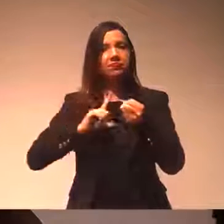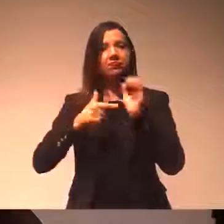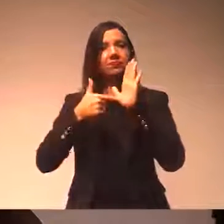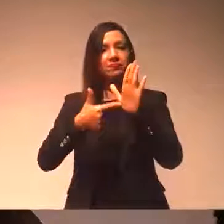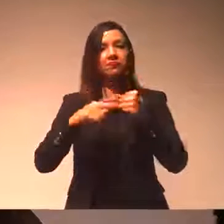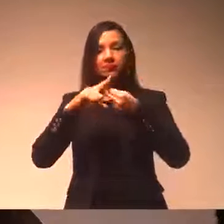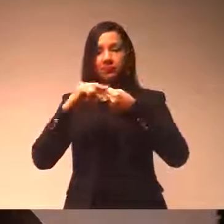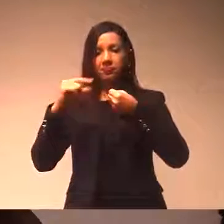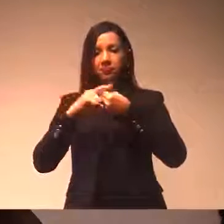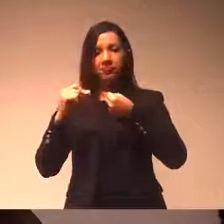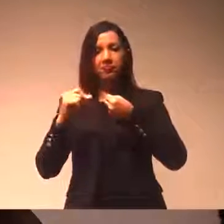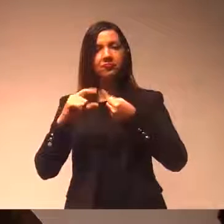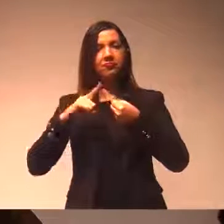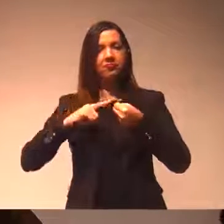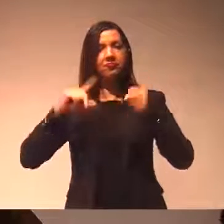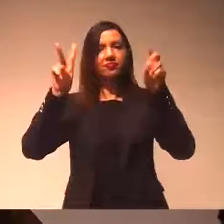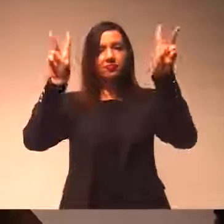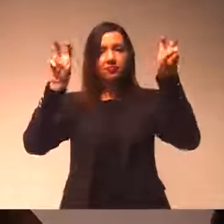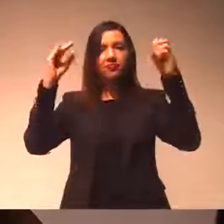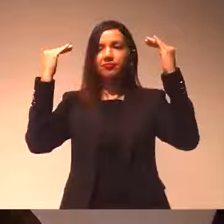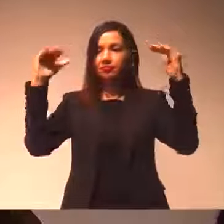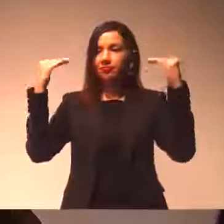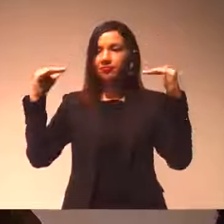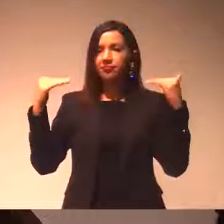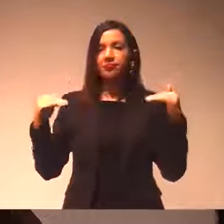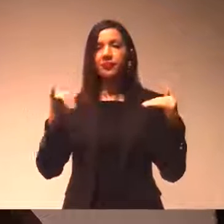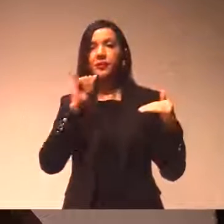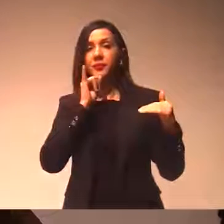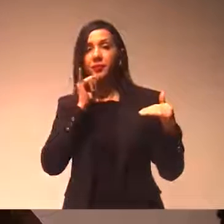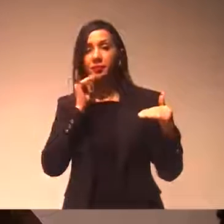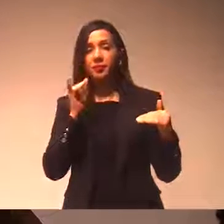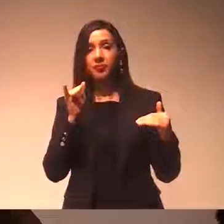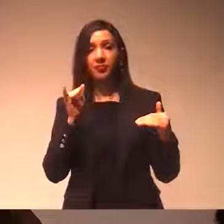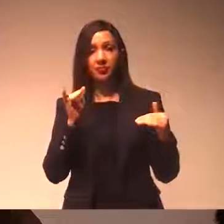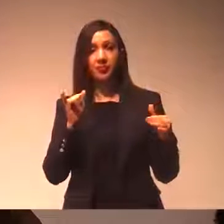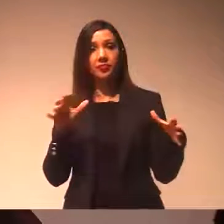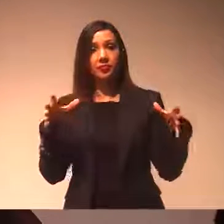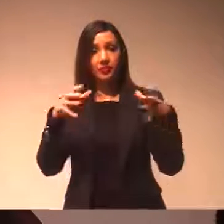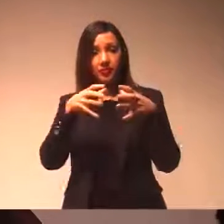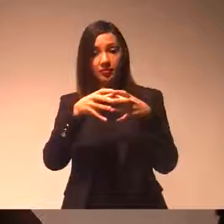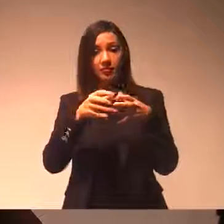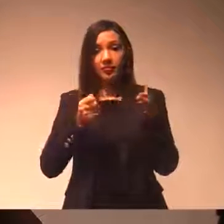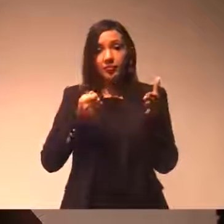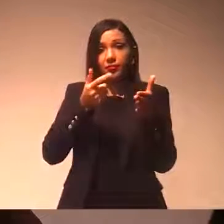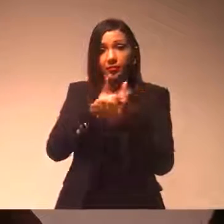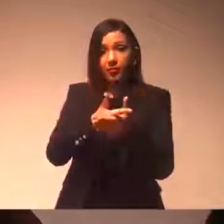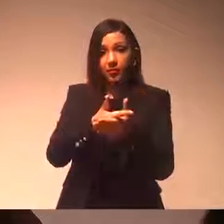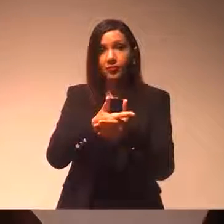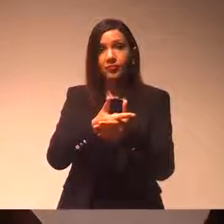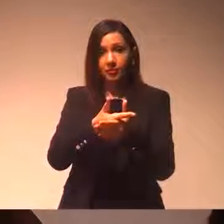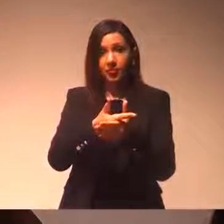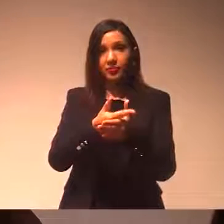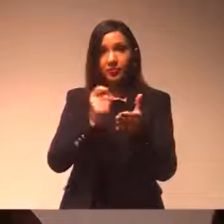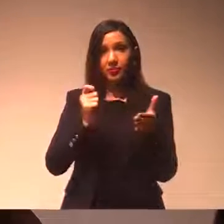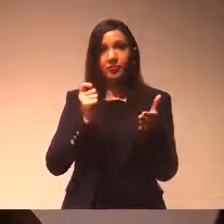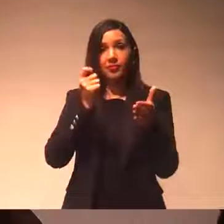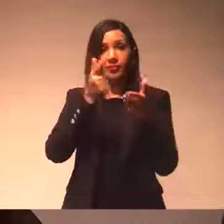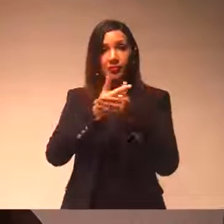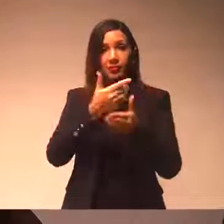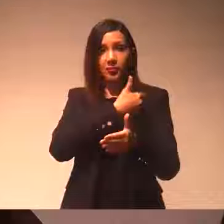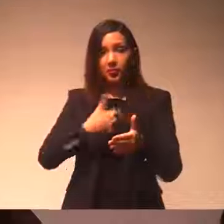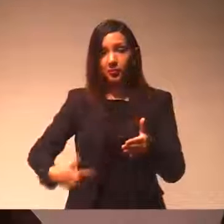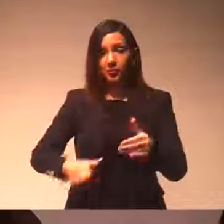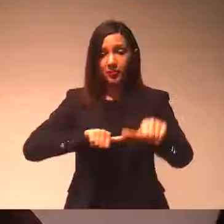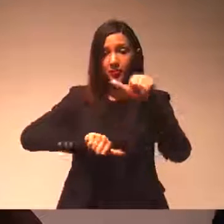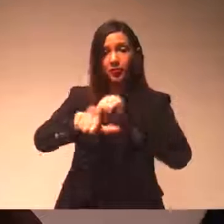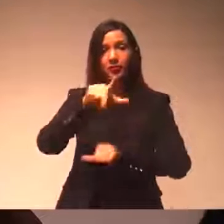Que essas questões, como privatização, por exemplo, de uma empresa pública, ela só pode ser feita